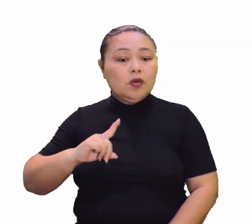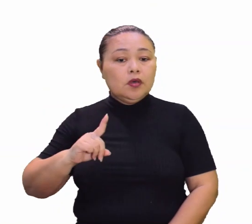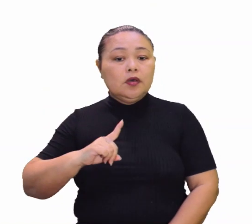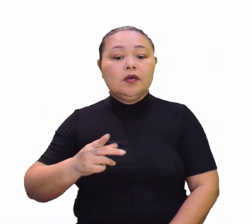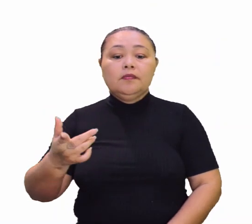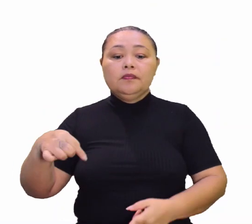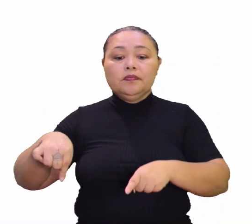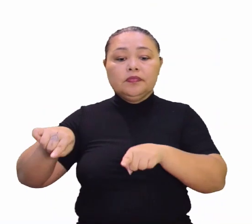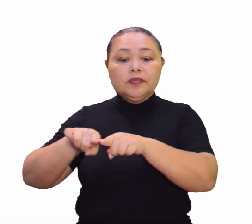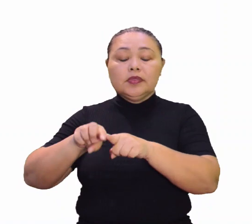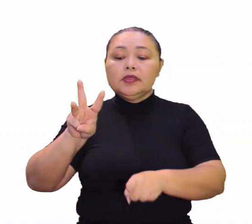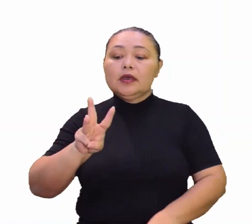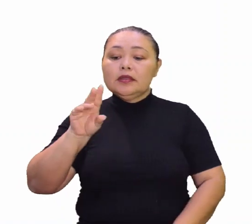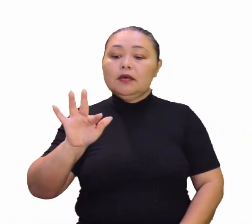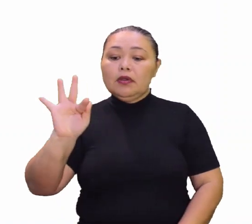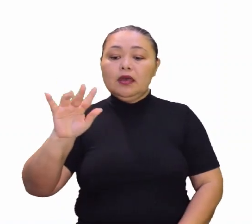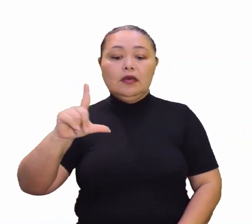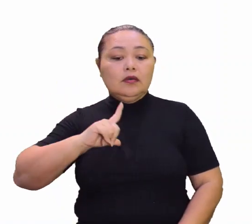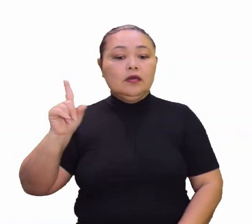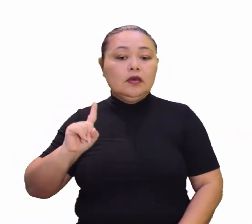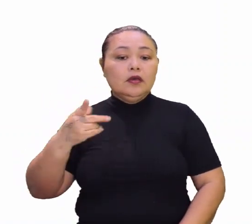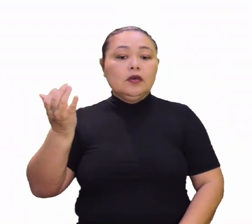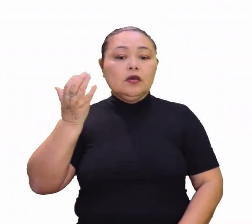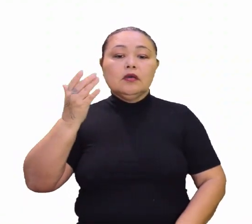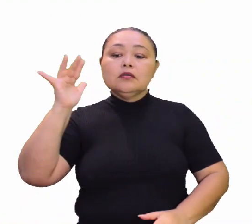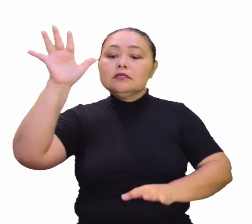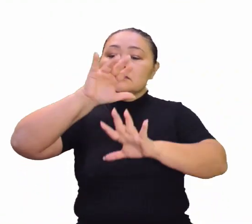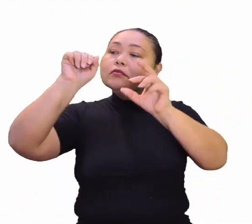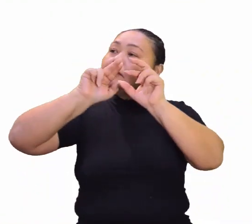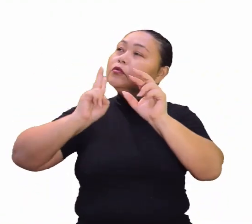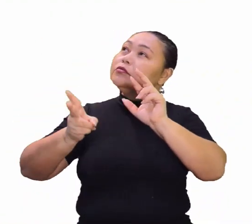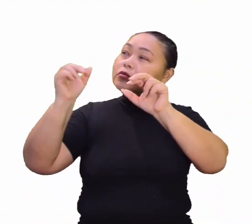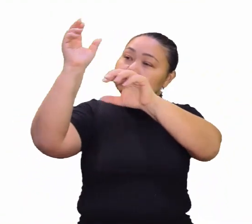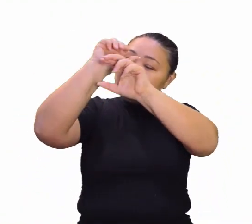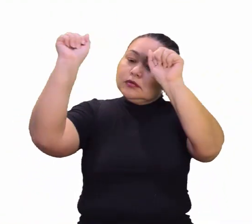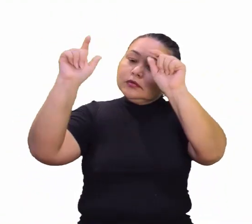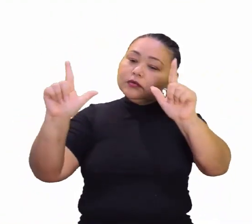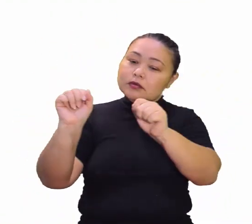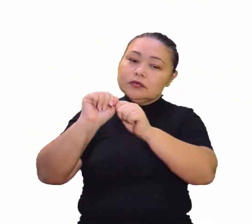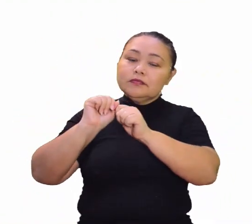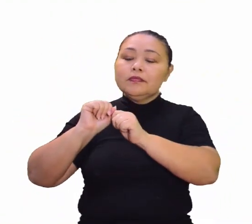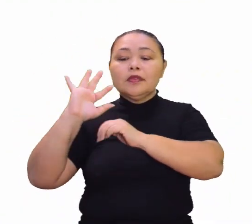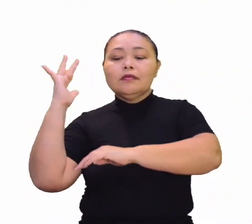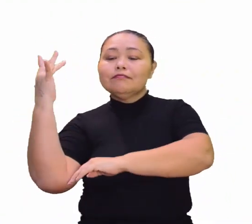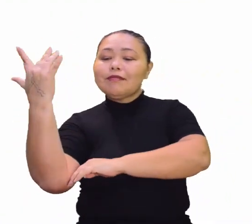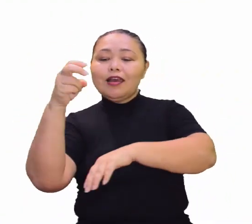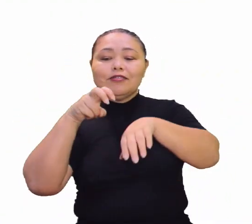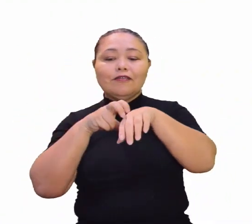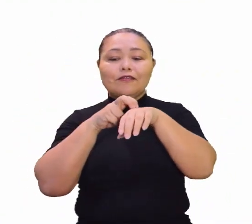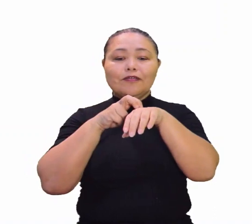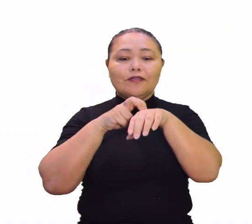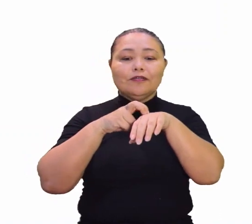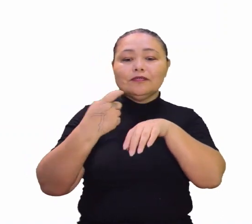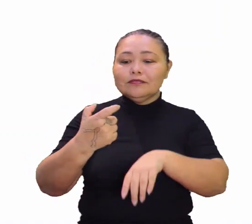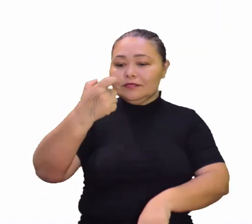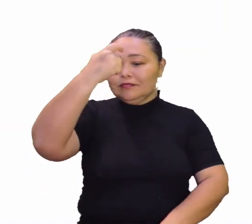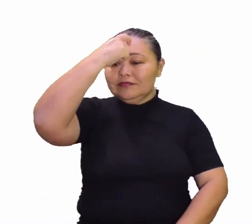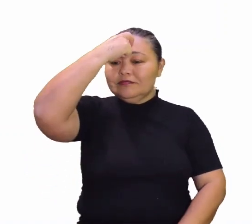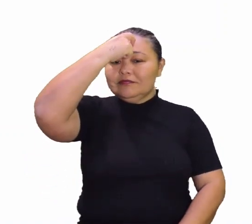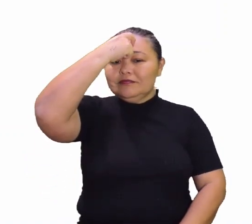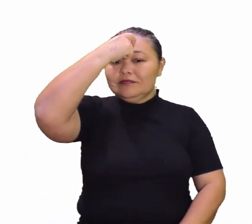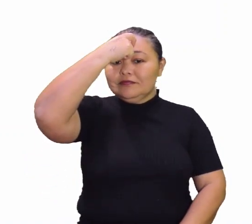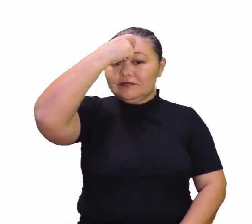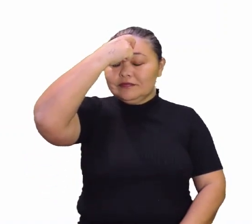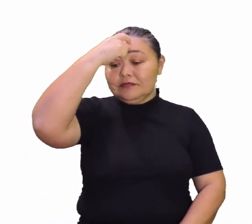WWF no Brasil, ó, a gente só quer que o céu continue azul e a mata verde e sua consciência,